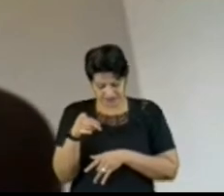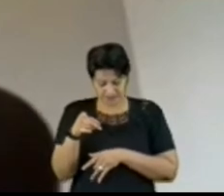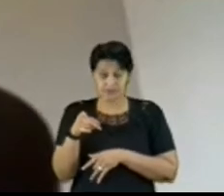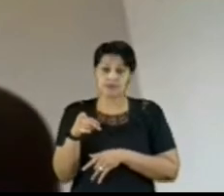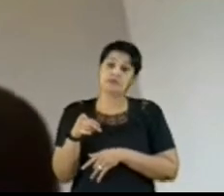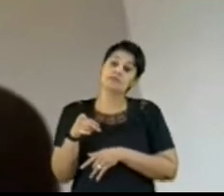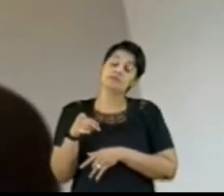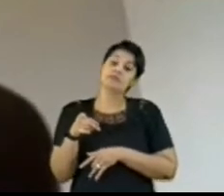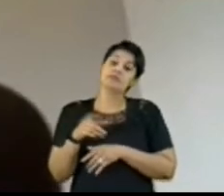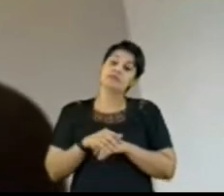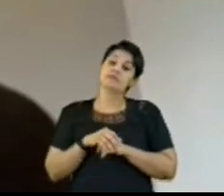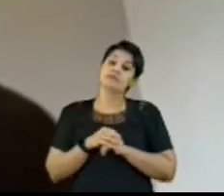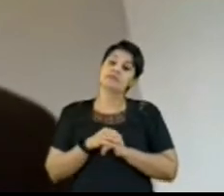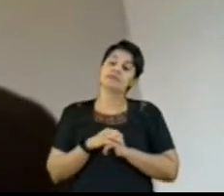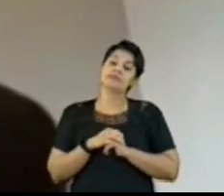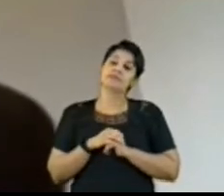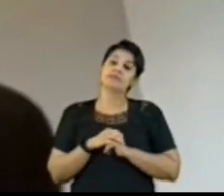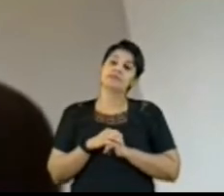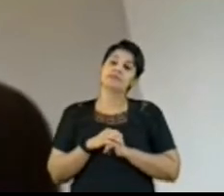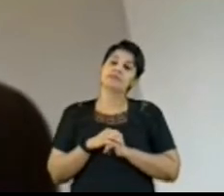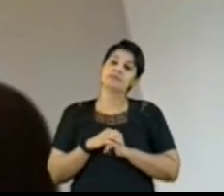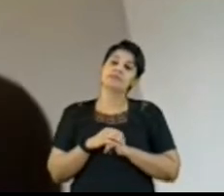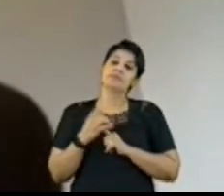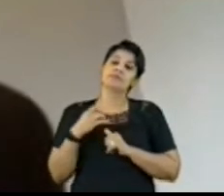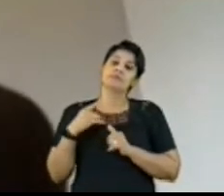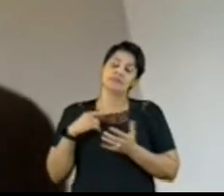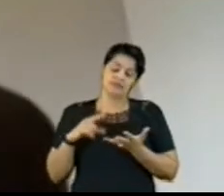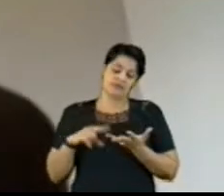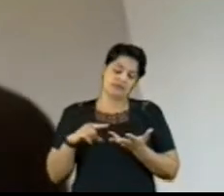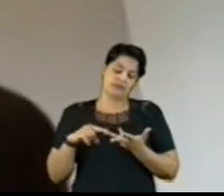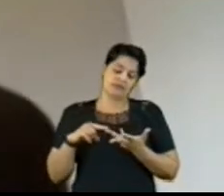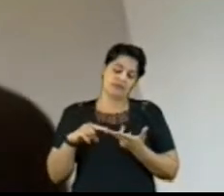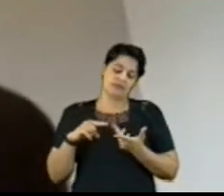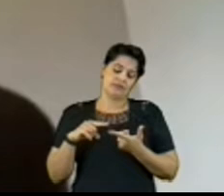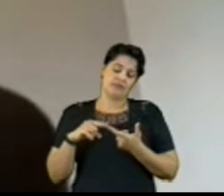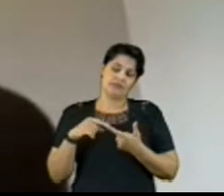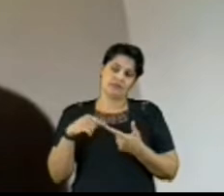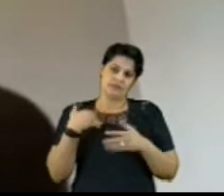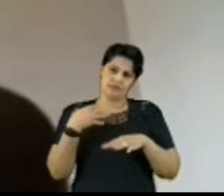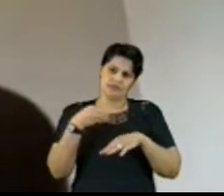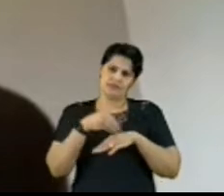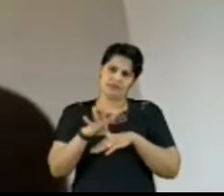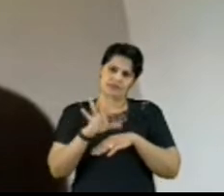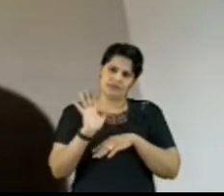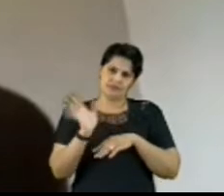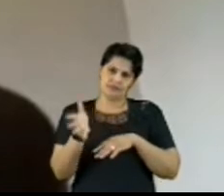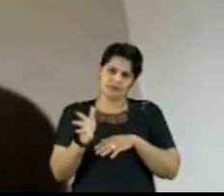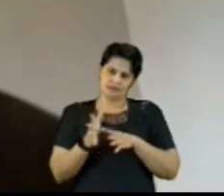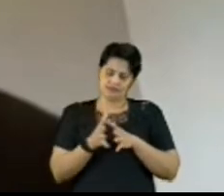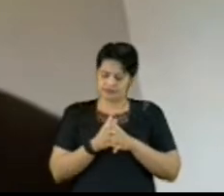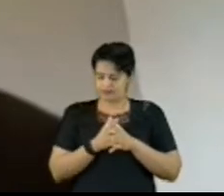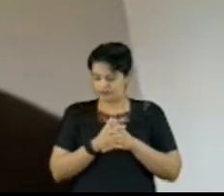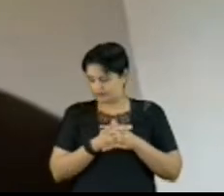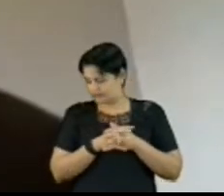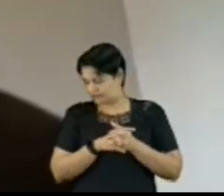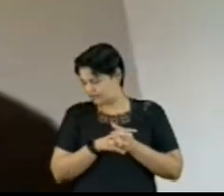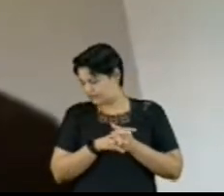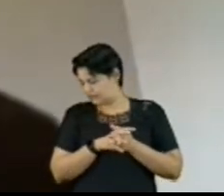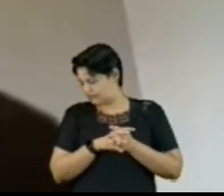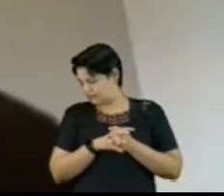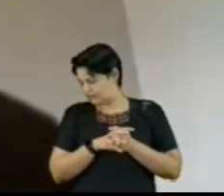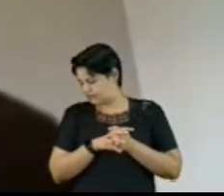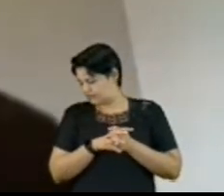desses aspectos, por mim, agora, com todo o respeito, com toda a calma,